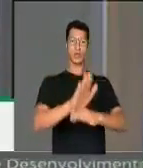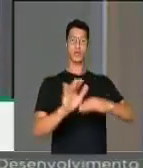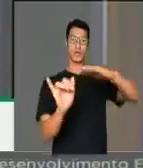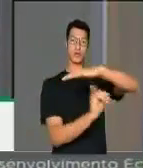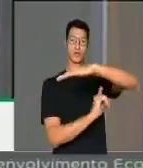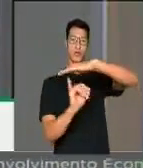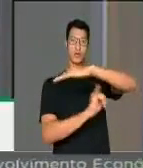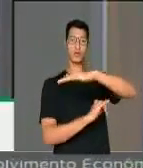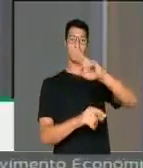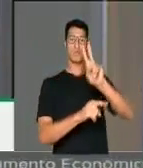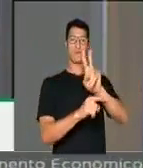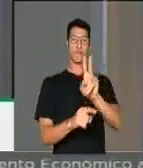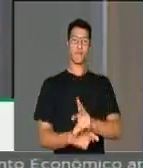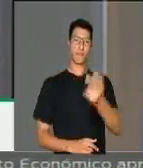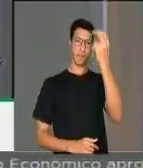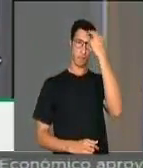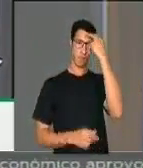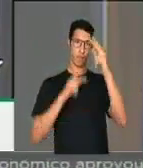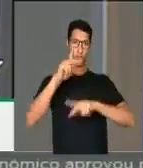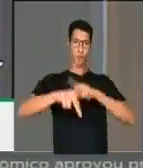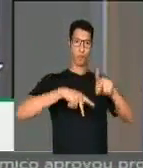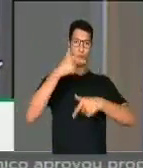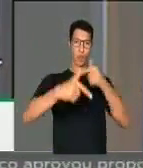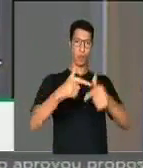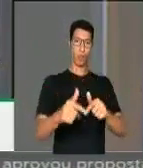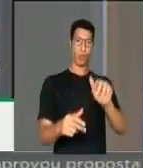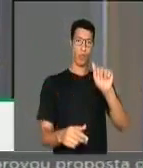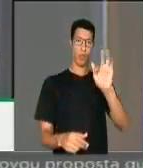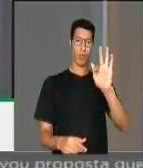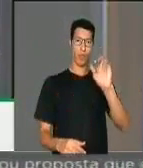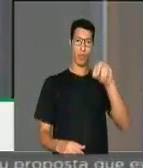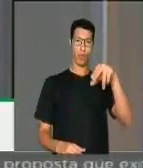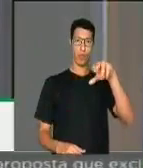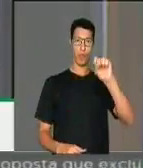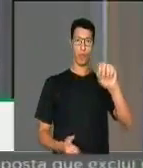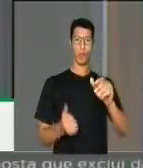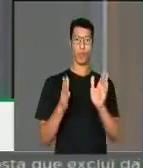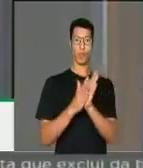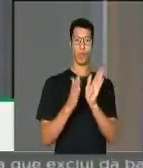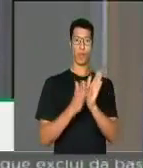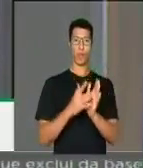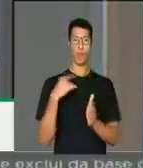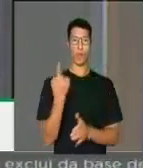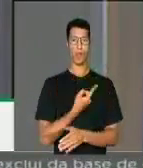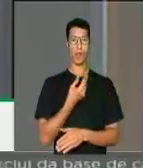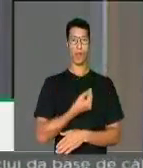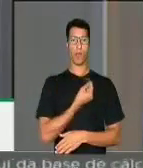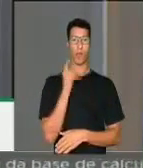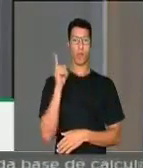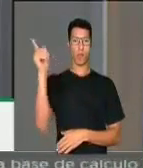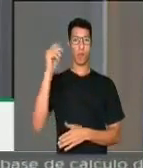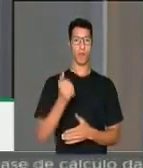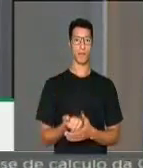instituições e preservar a cultura daquele povo trabalhador. Afonso Cláudio está de parabéns e nós estaremos lá.